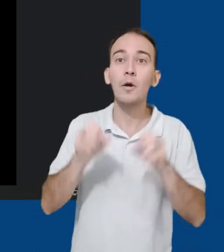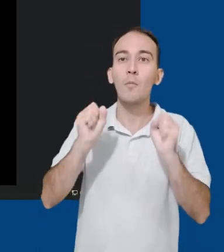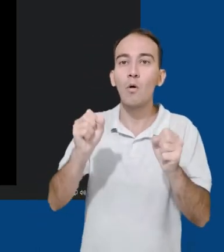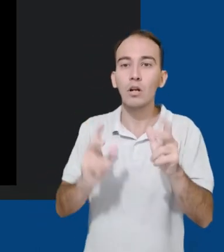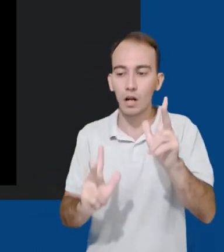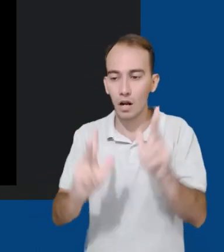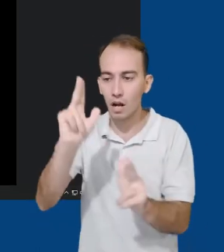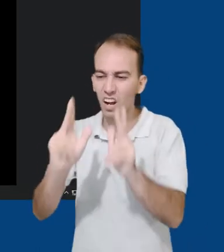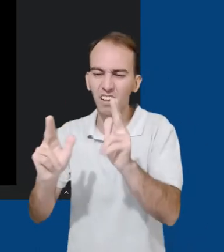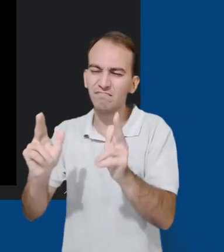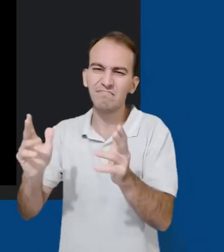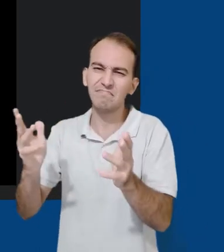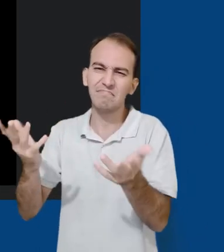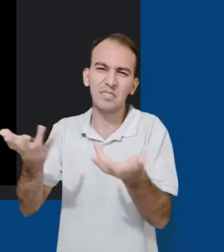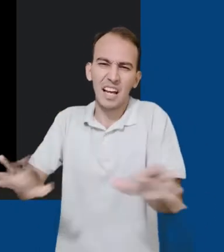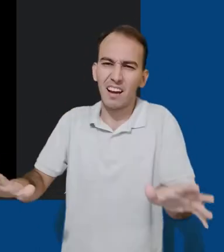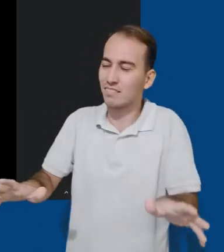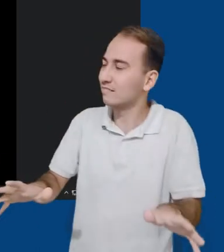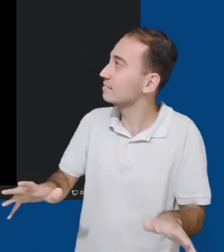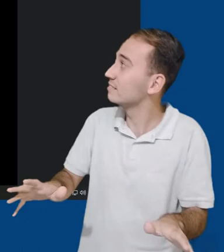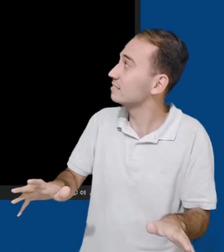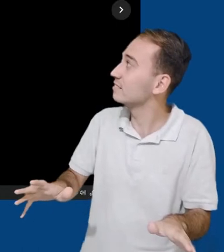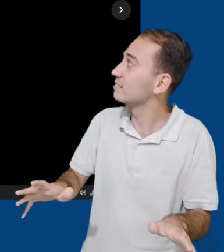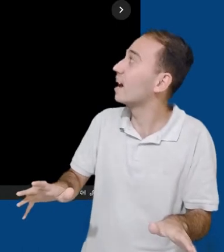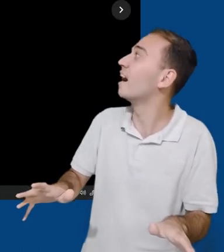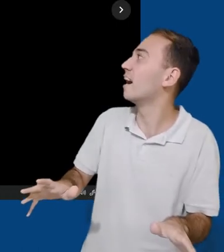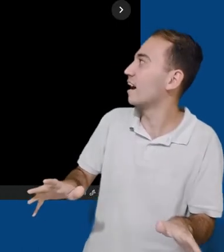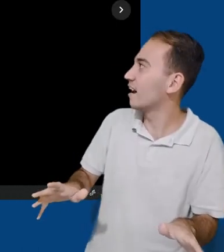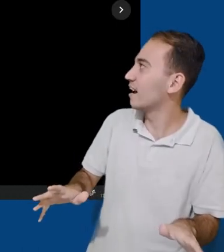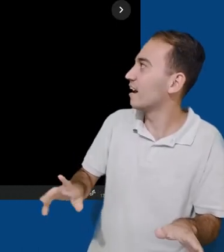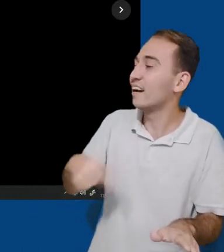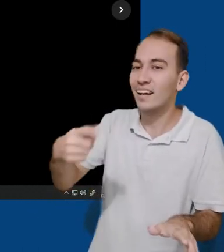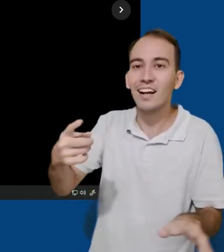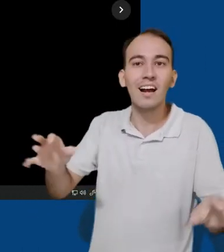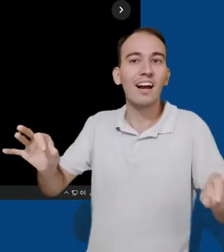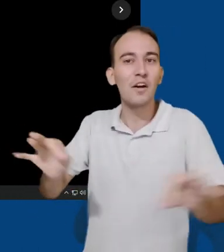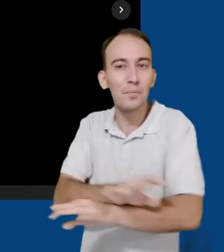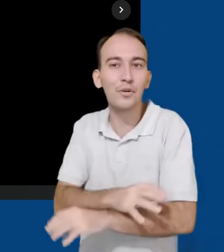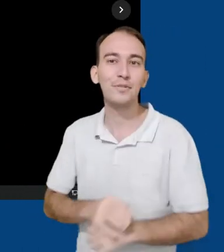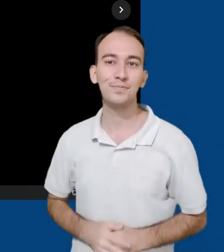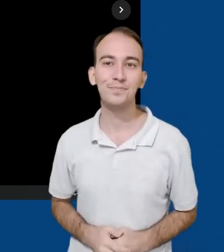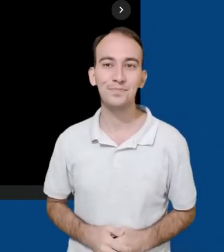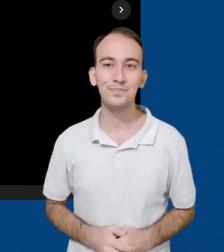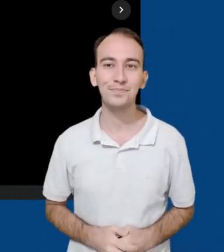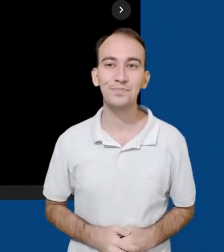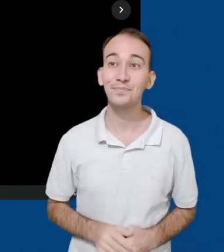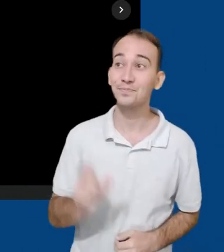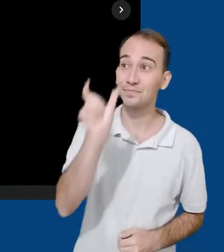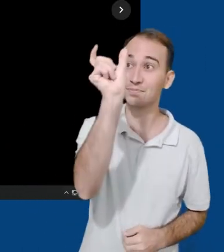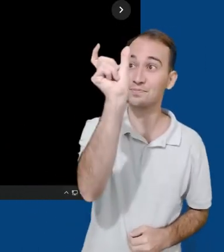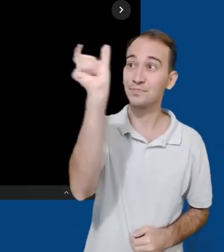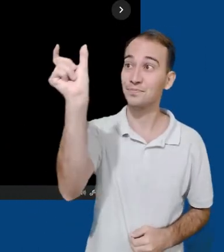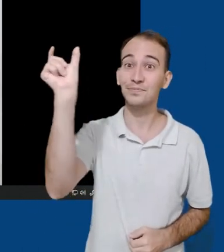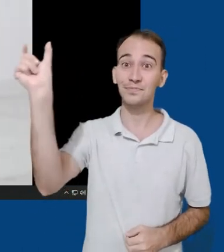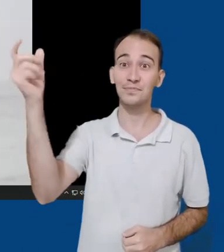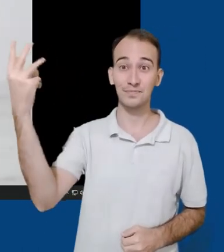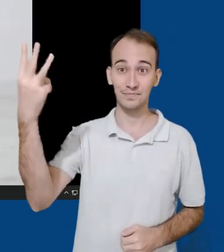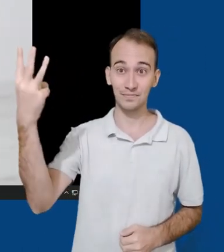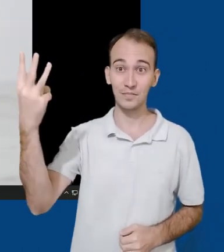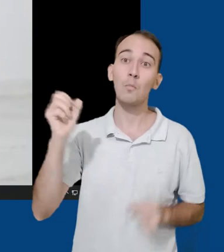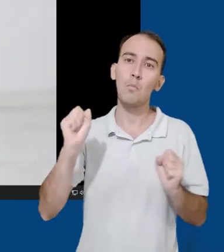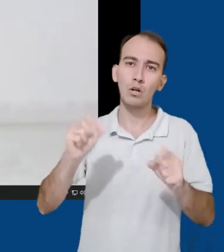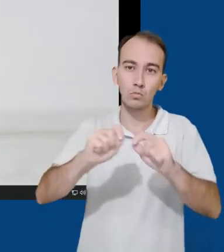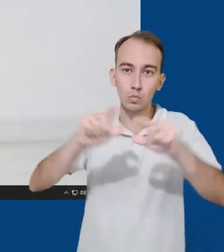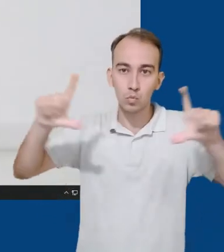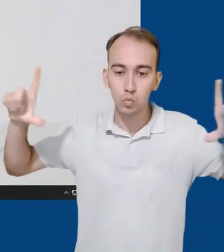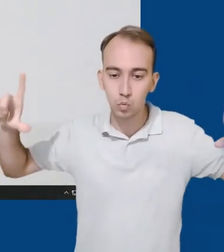Podemos também desfazer as edições. E concluir. A terceira opção do menu superior